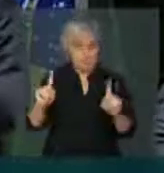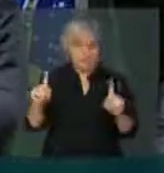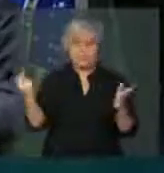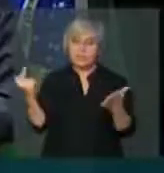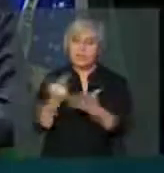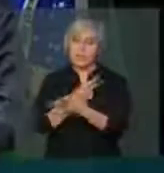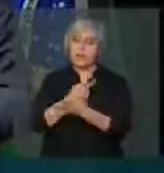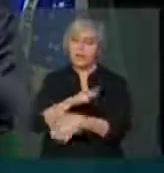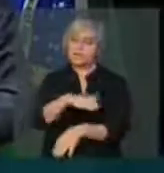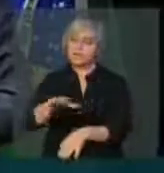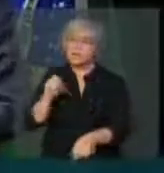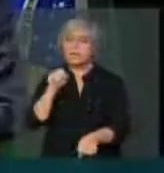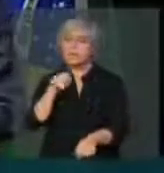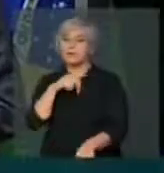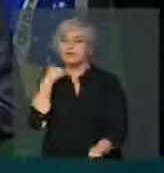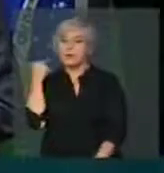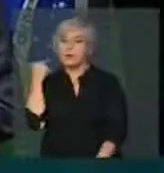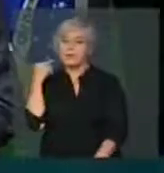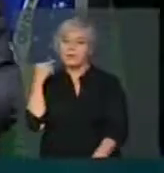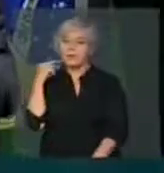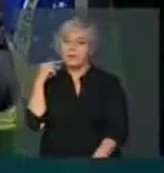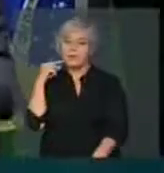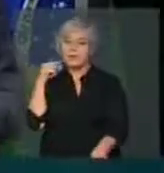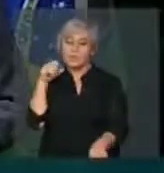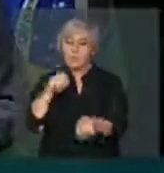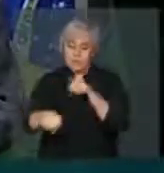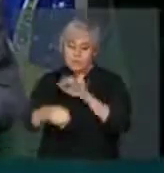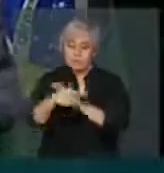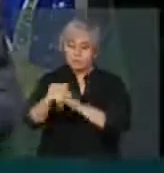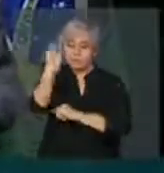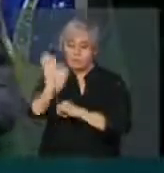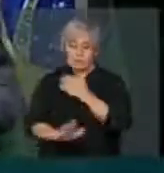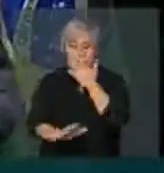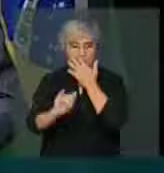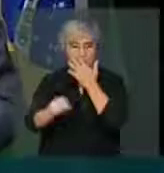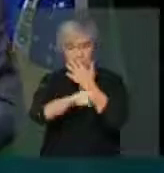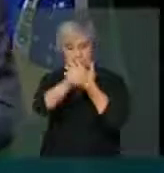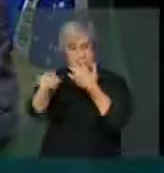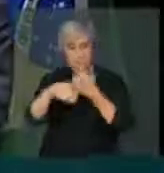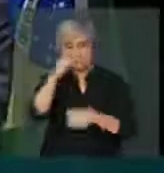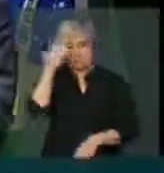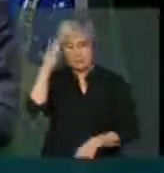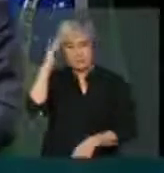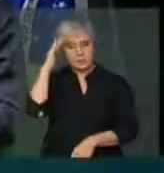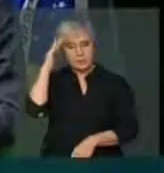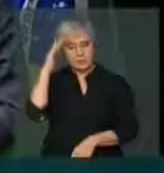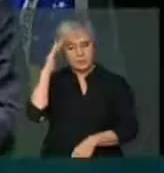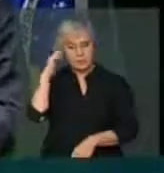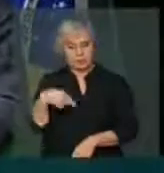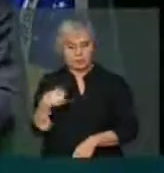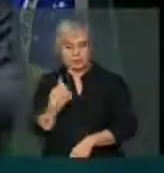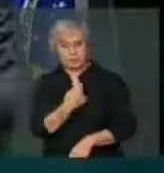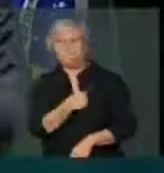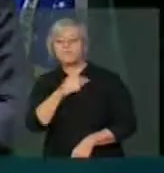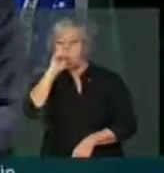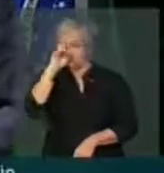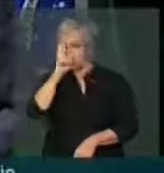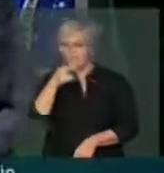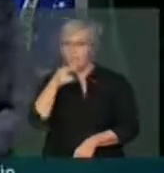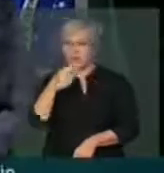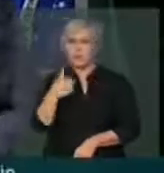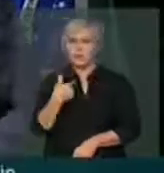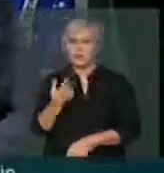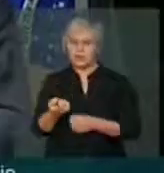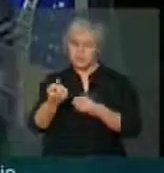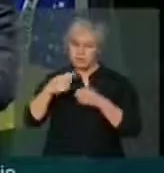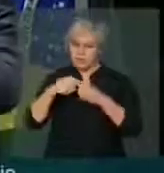infanticídios no Brasil. E se aprovarmos, se os senhores entenderem que nós temos a razão, eu voltarei para